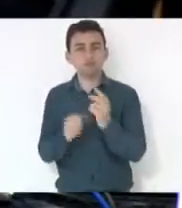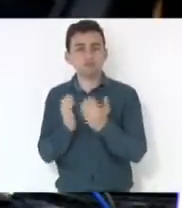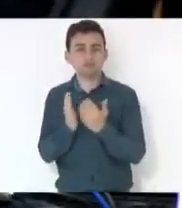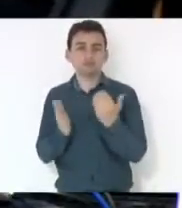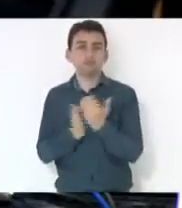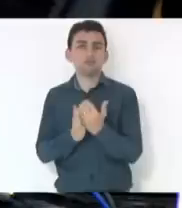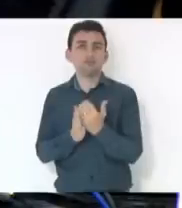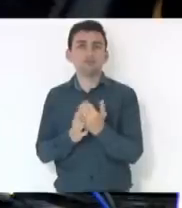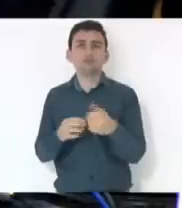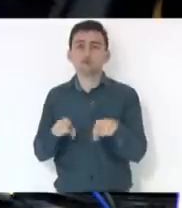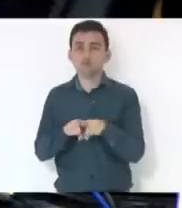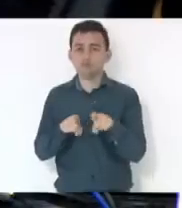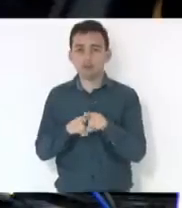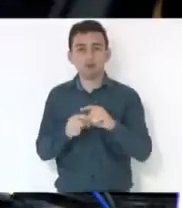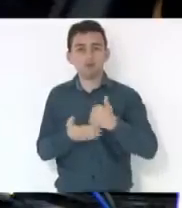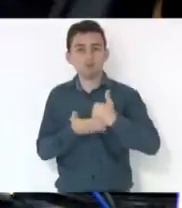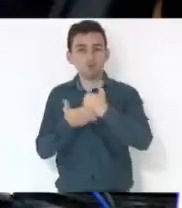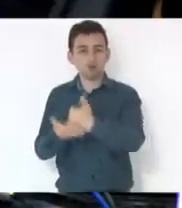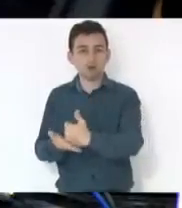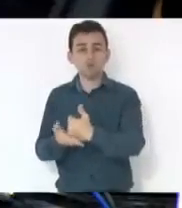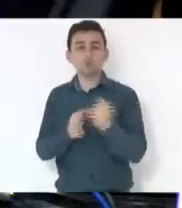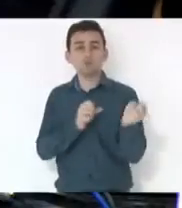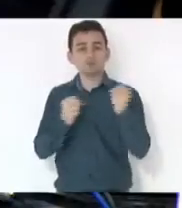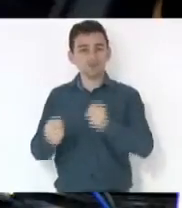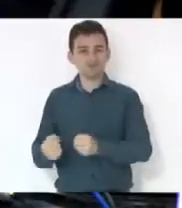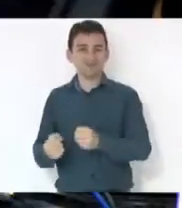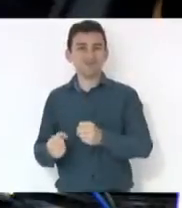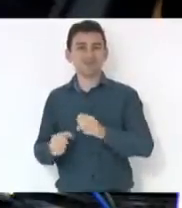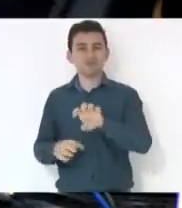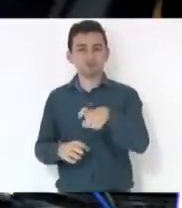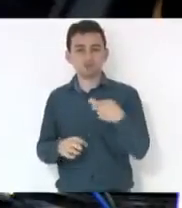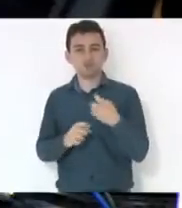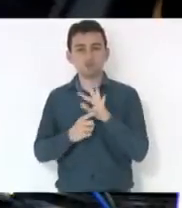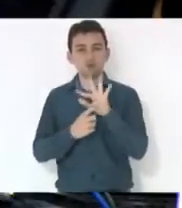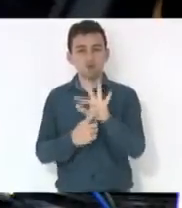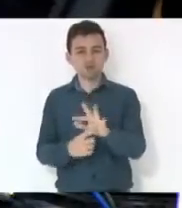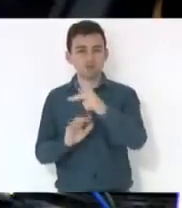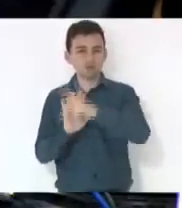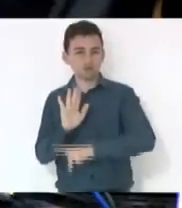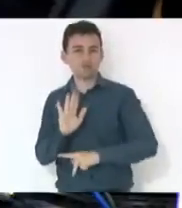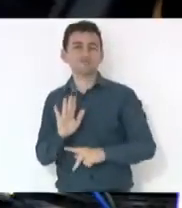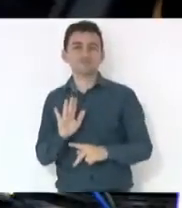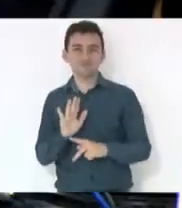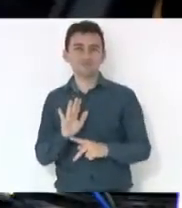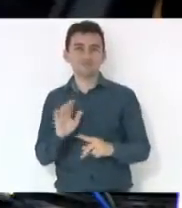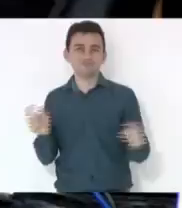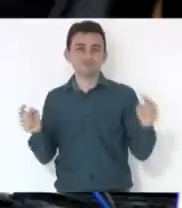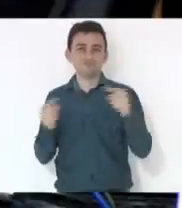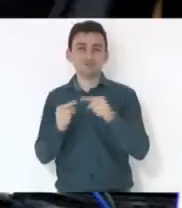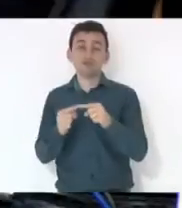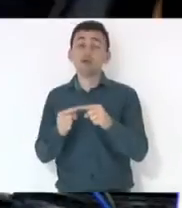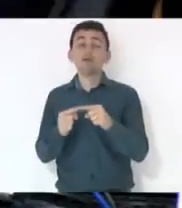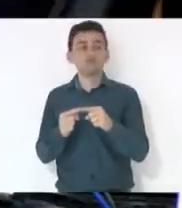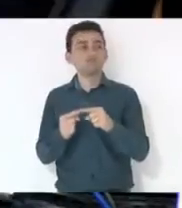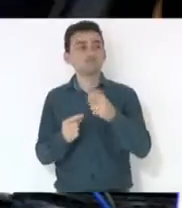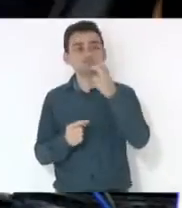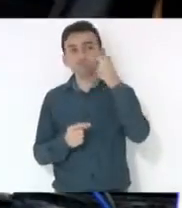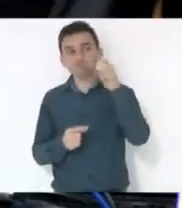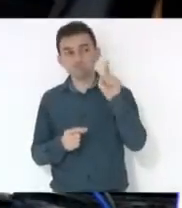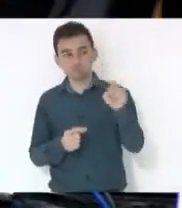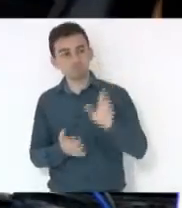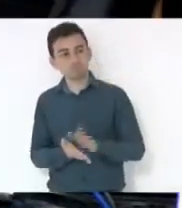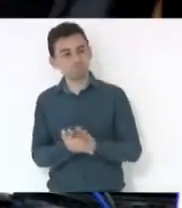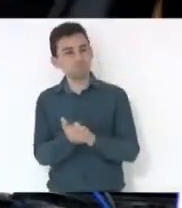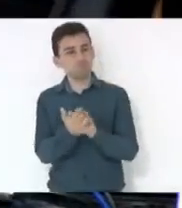forma de cooperar com os atos de poder executivo apresentando projetos dessa natureza. Então, deputado Vampiro, quero lhe parabenizar e que a gente